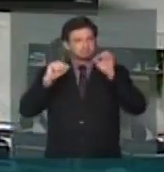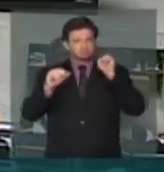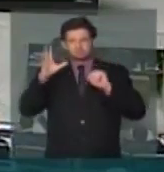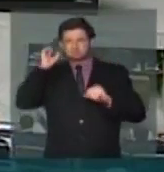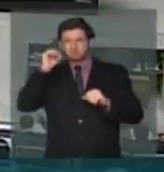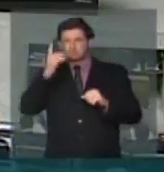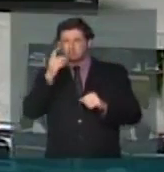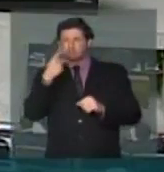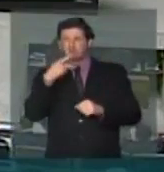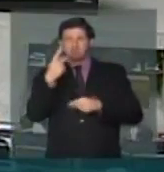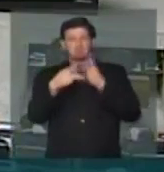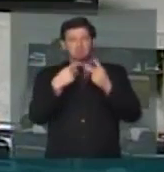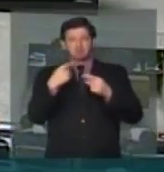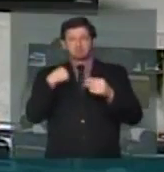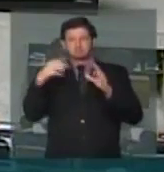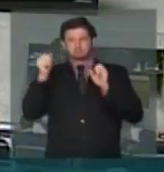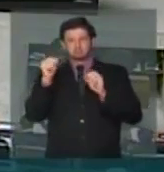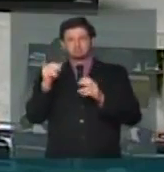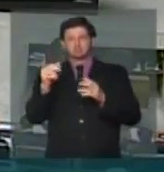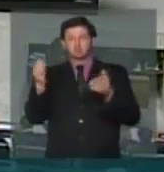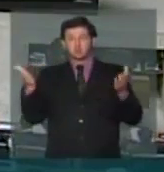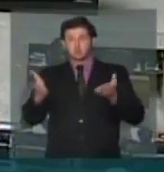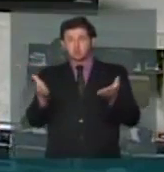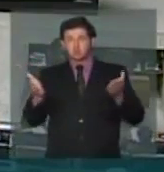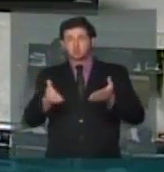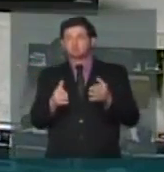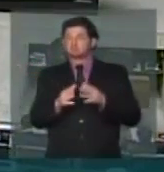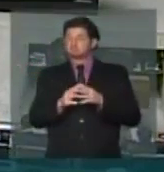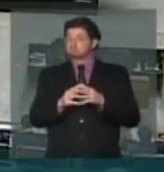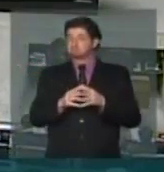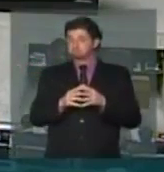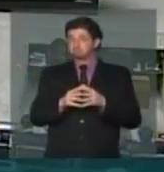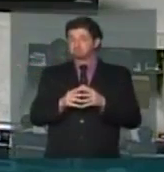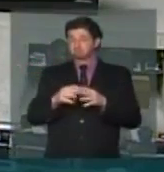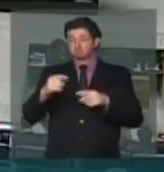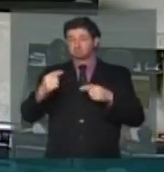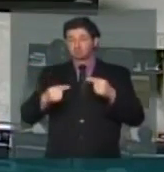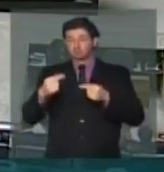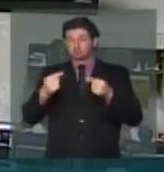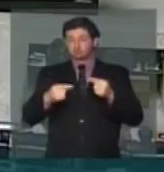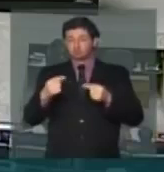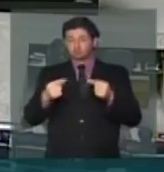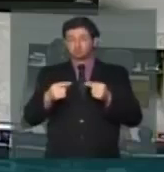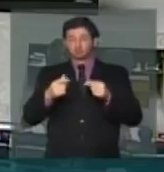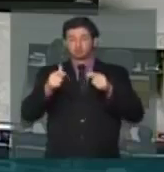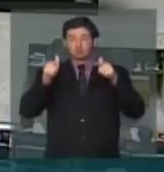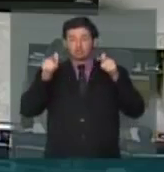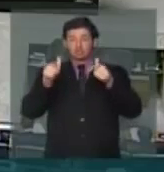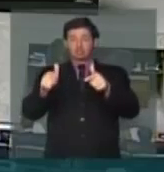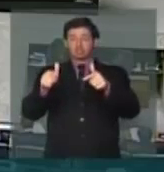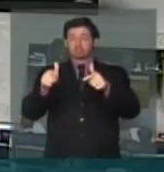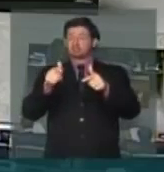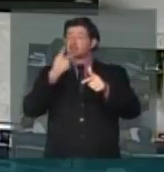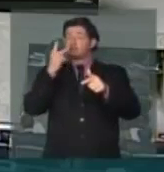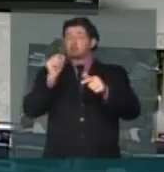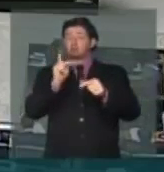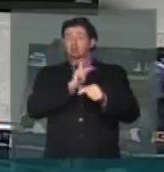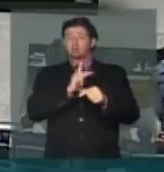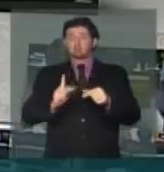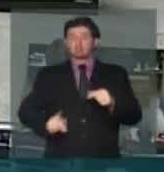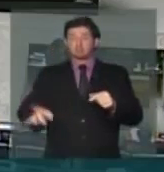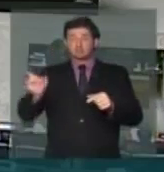subir à tribuna hoje para fazer uma crítica dizendo que a